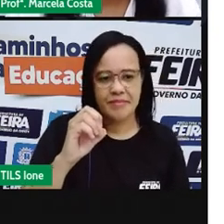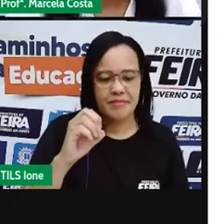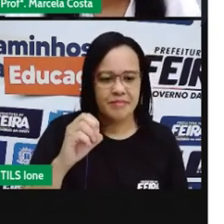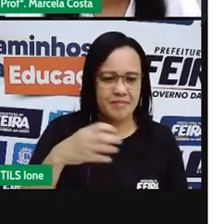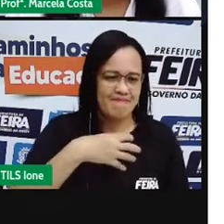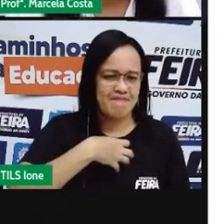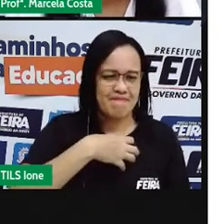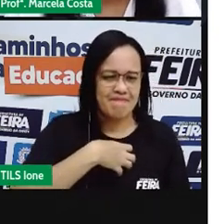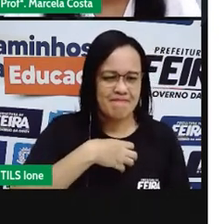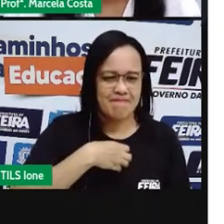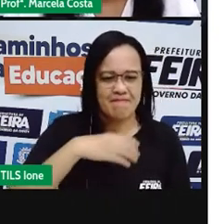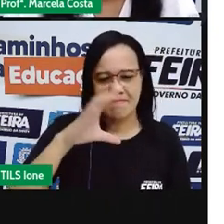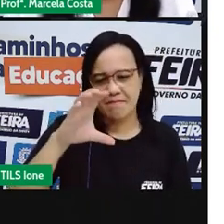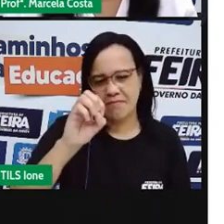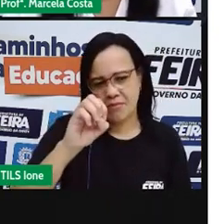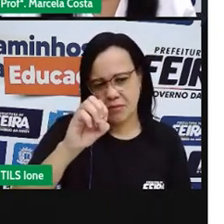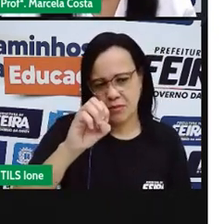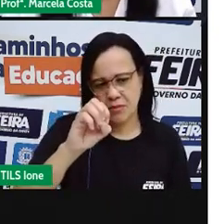Co.